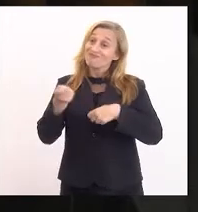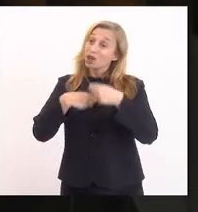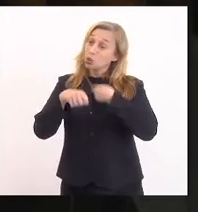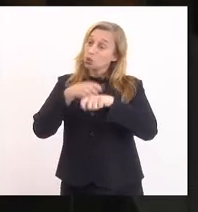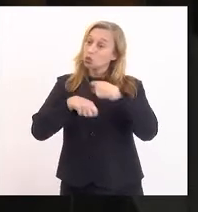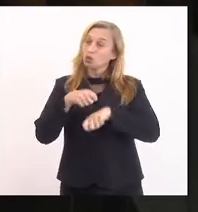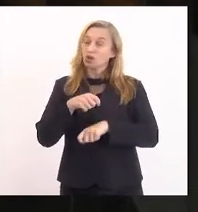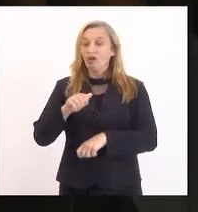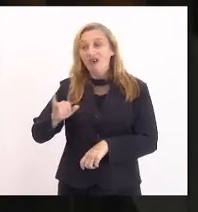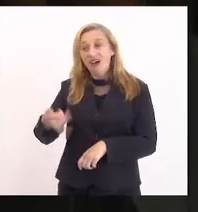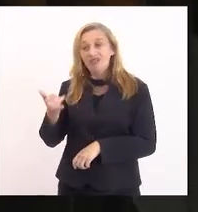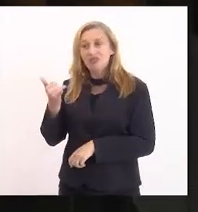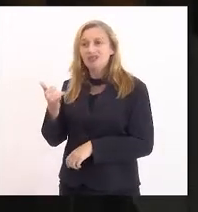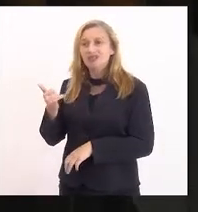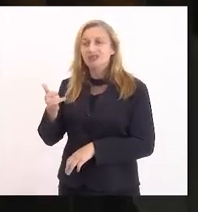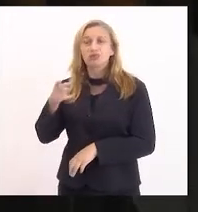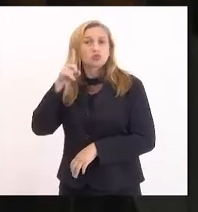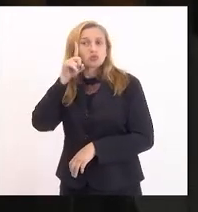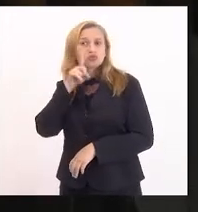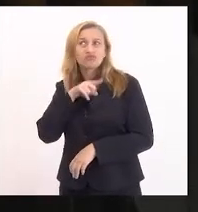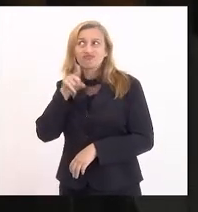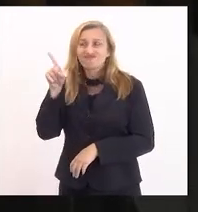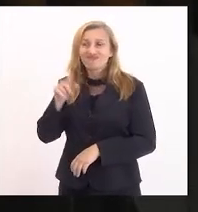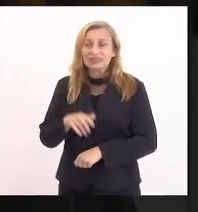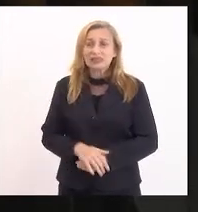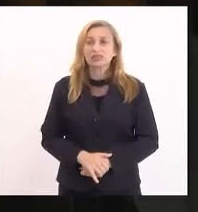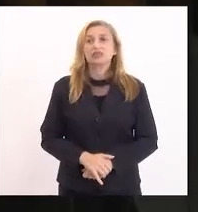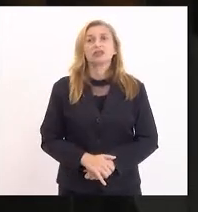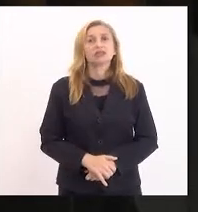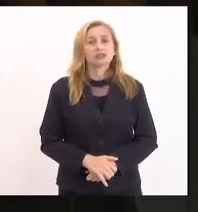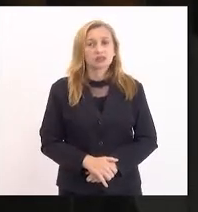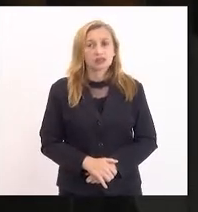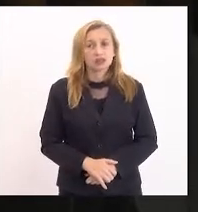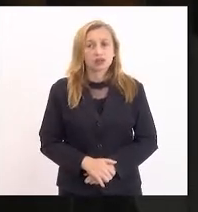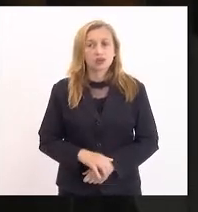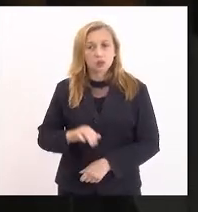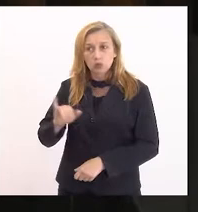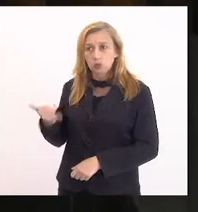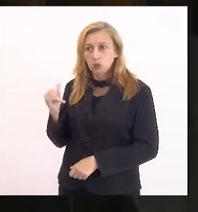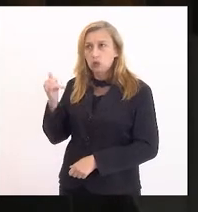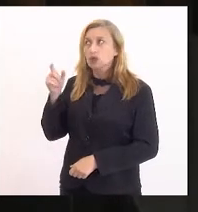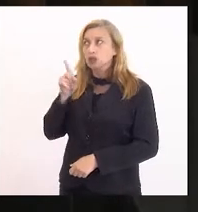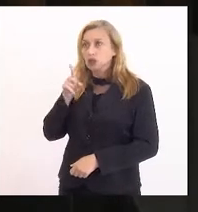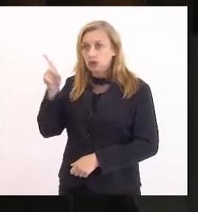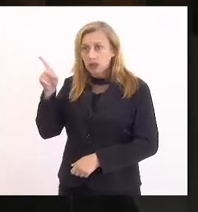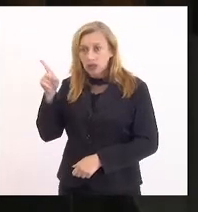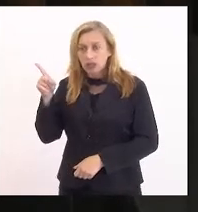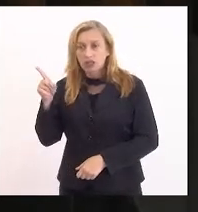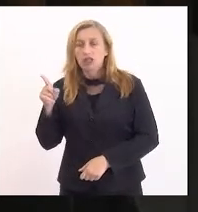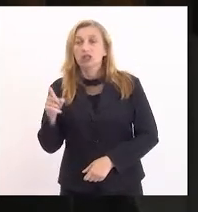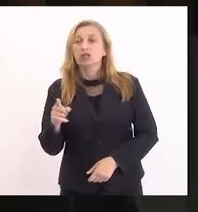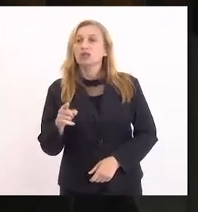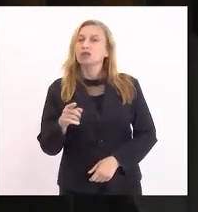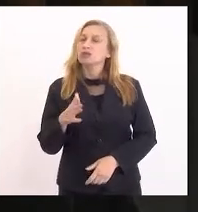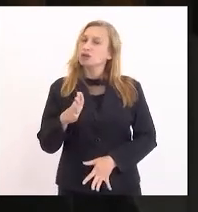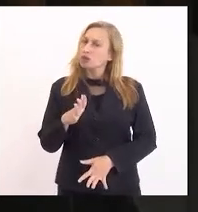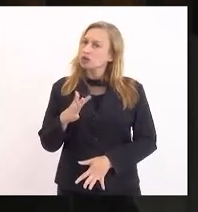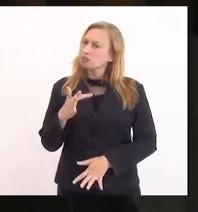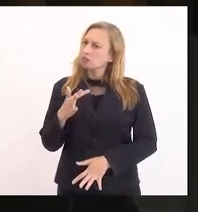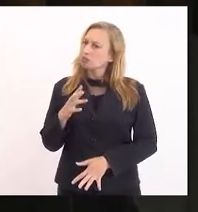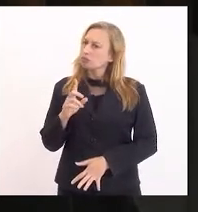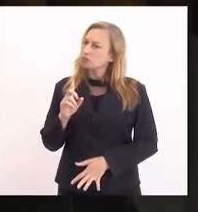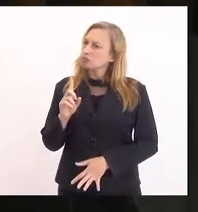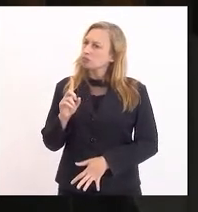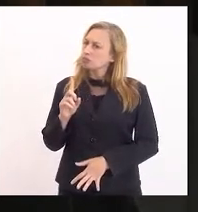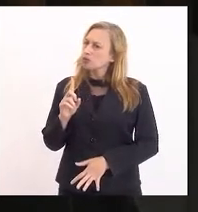A inflação nos Estados Unidos, a inflação nos Estados Unidos, salvo o erro de memória,